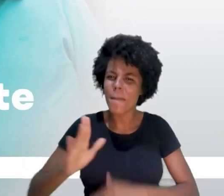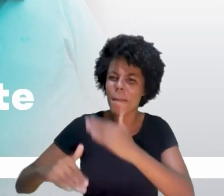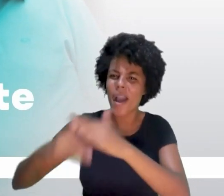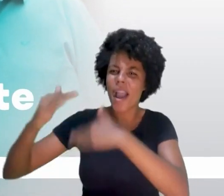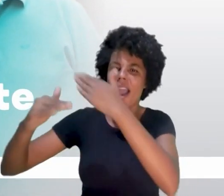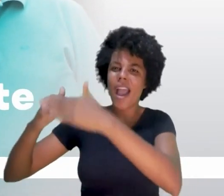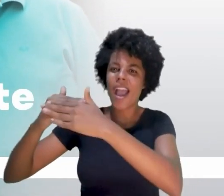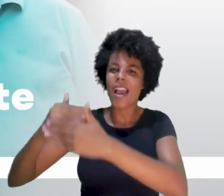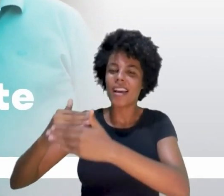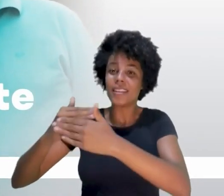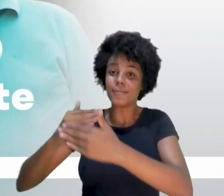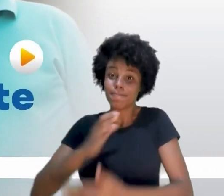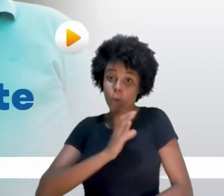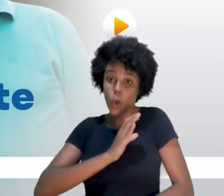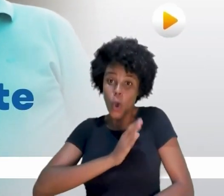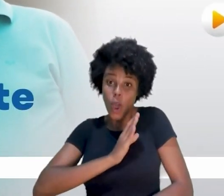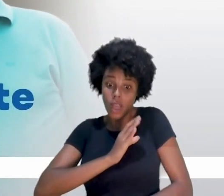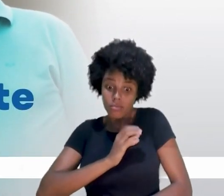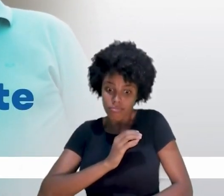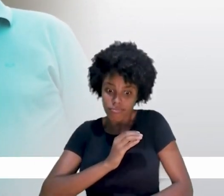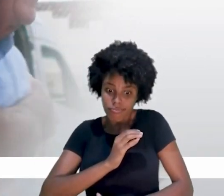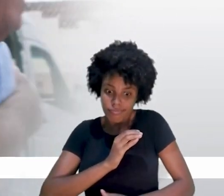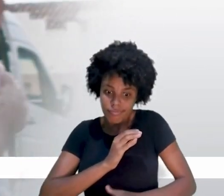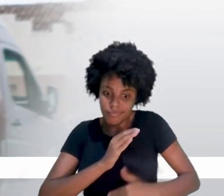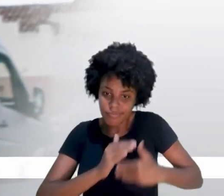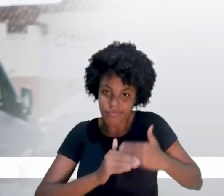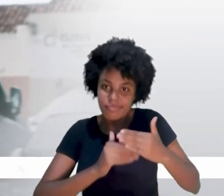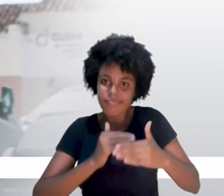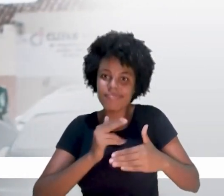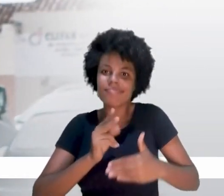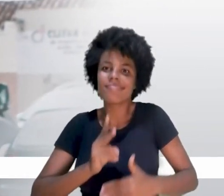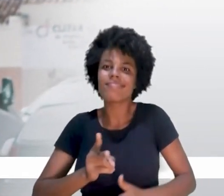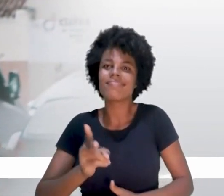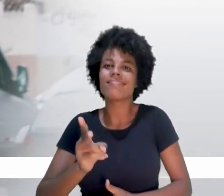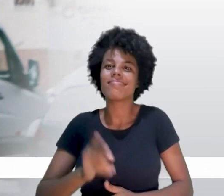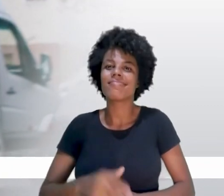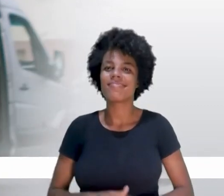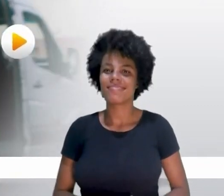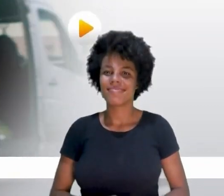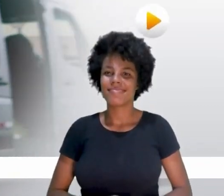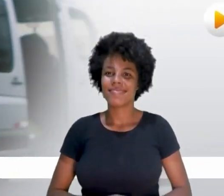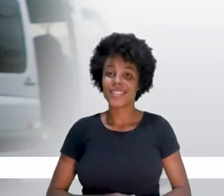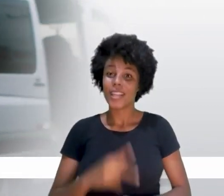pra frente, não só coração.